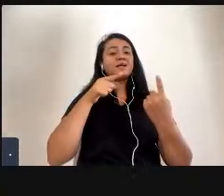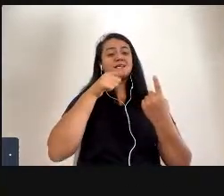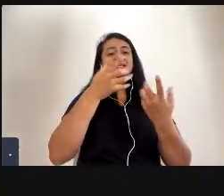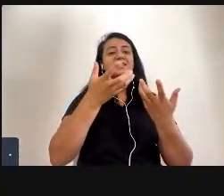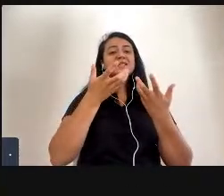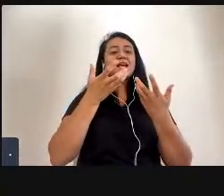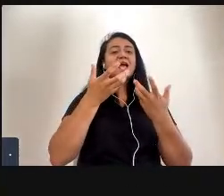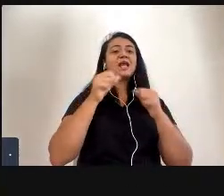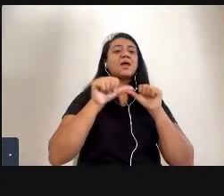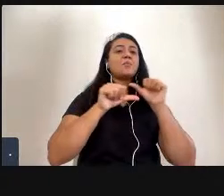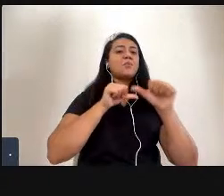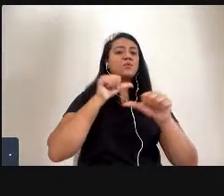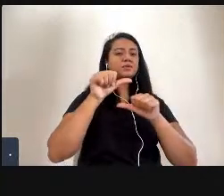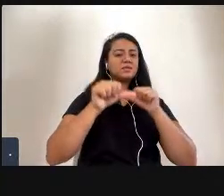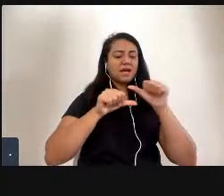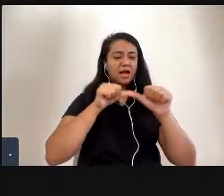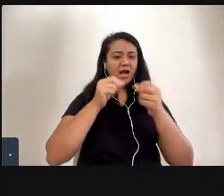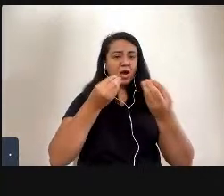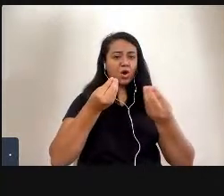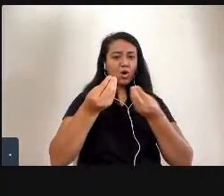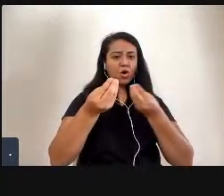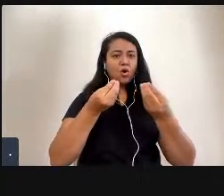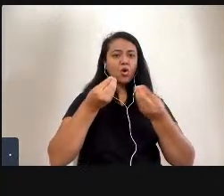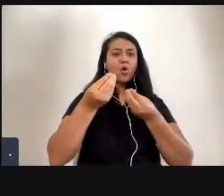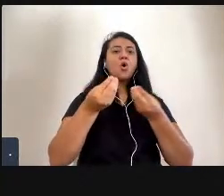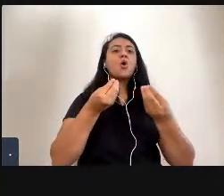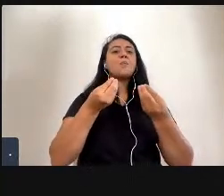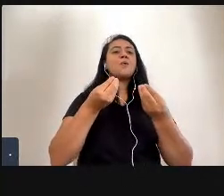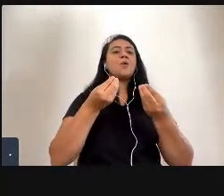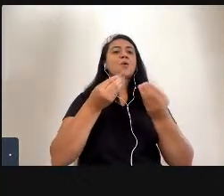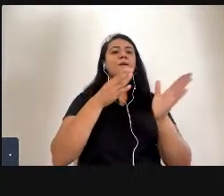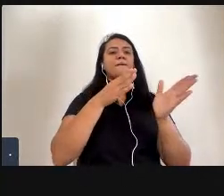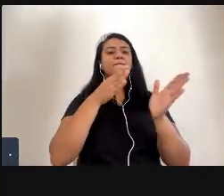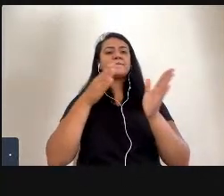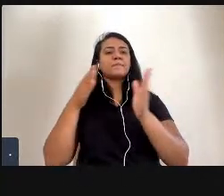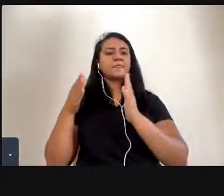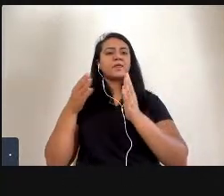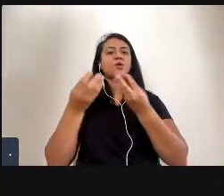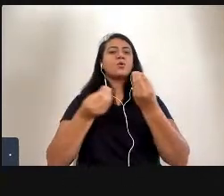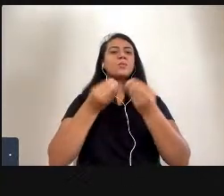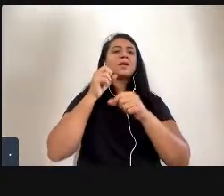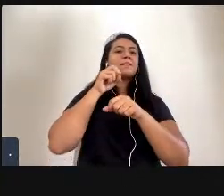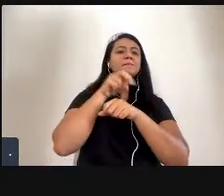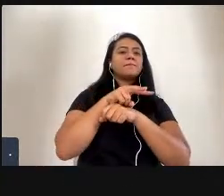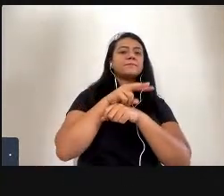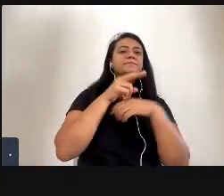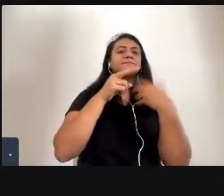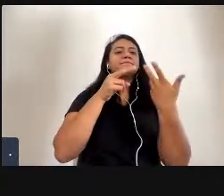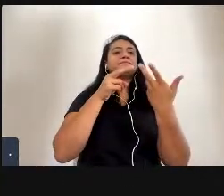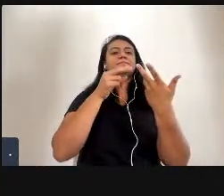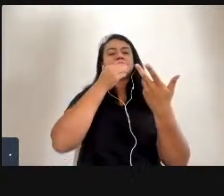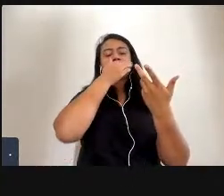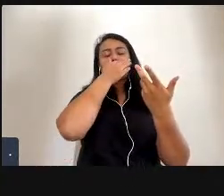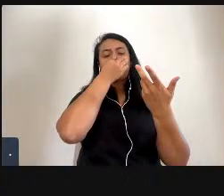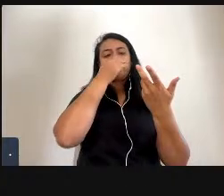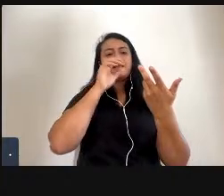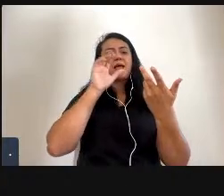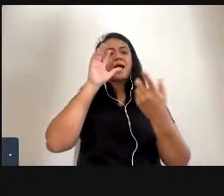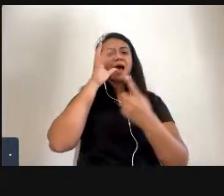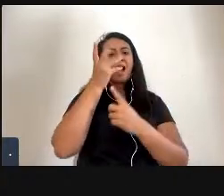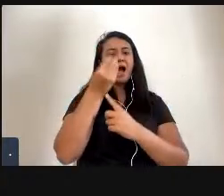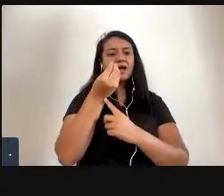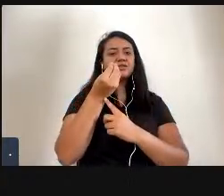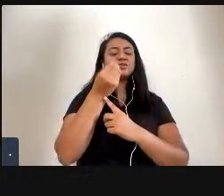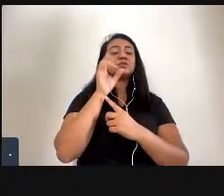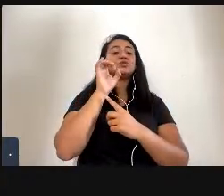elas querem mudar essas condições através do emprego da arte. Não tanto dentro do